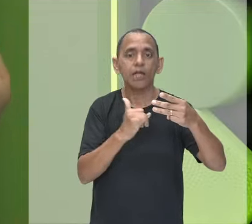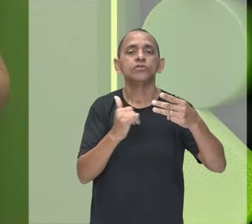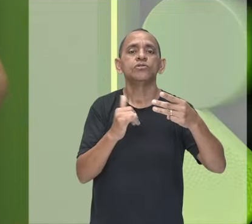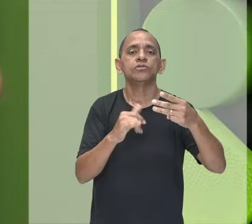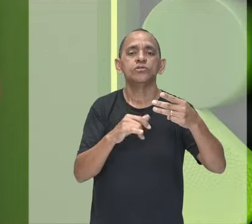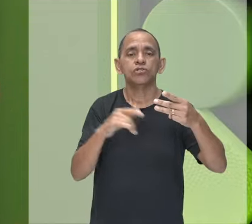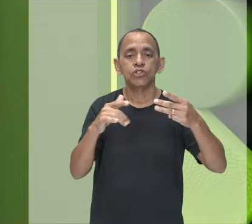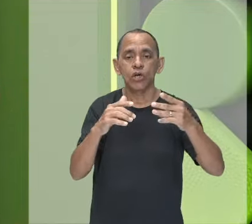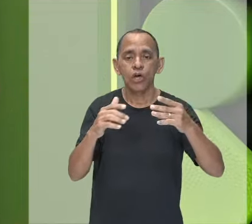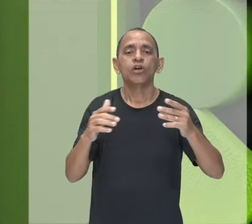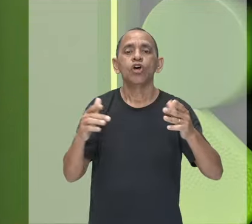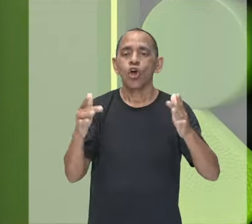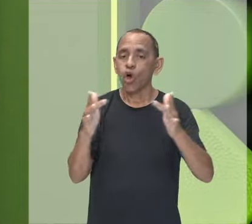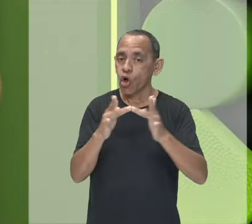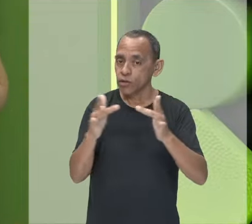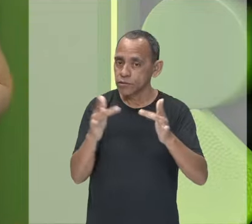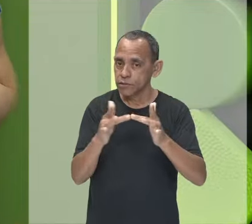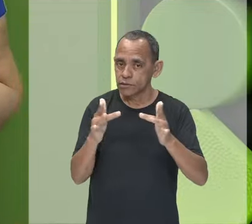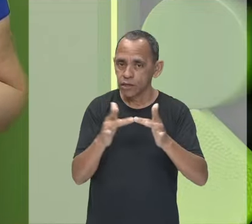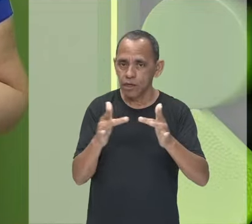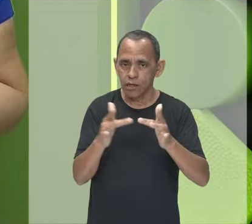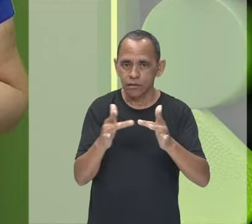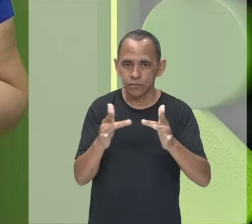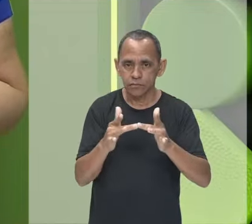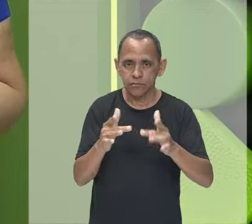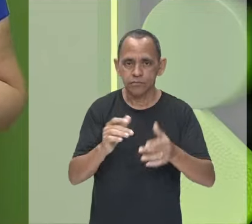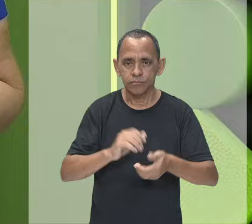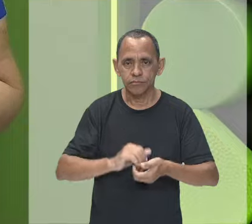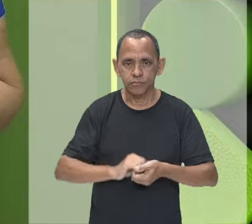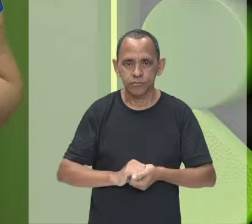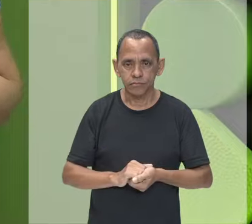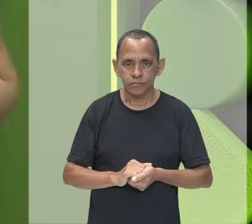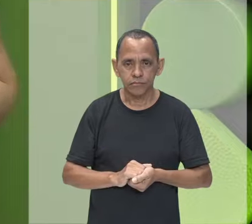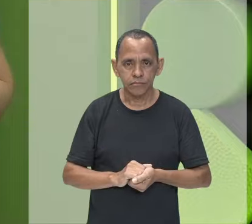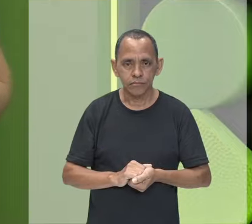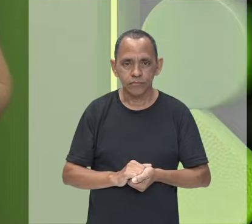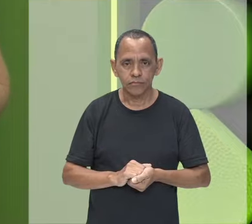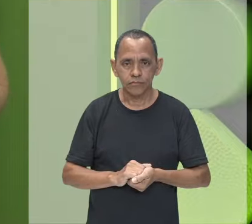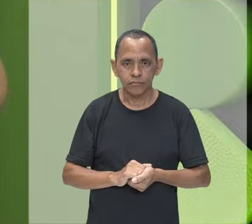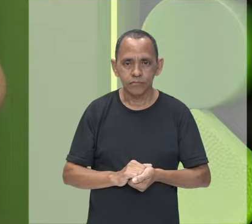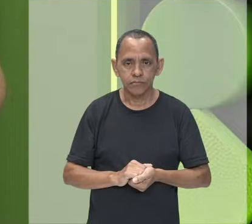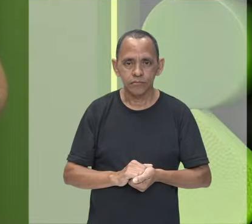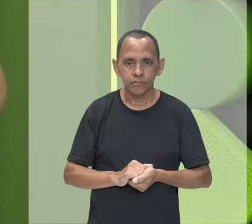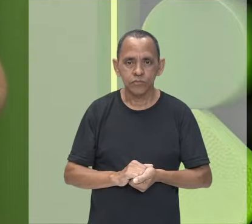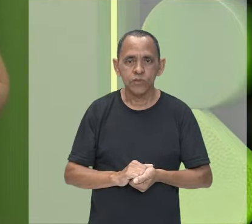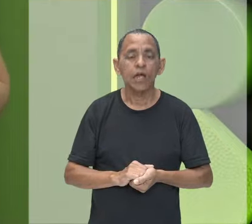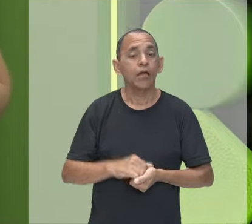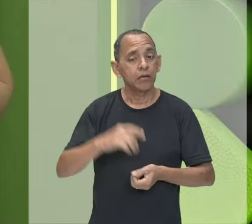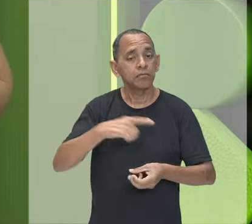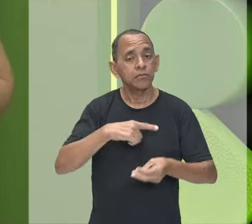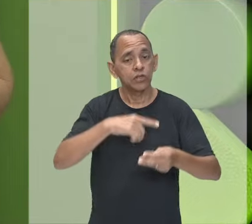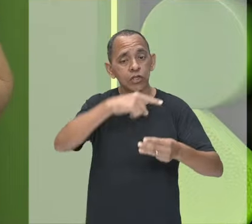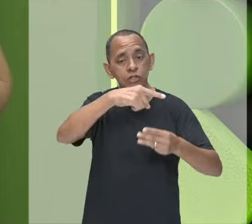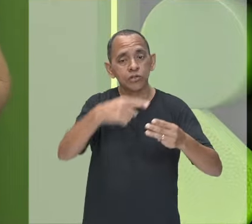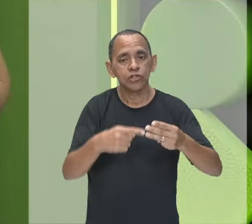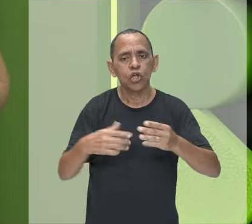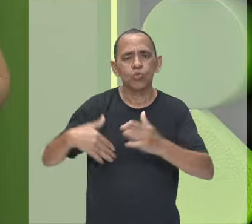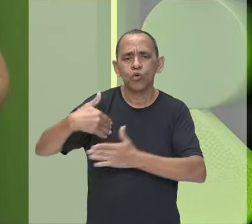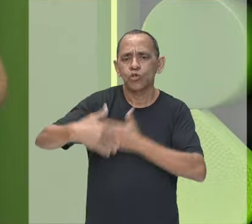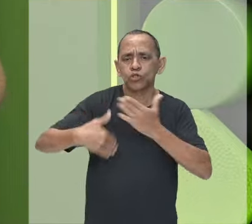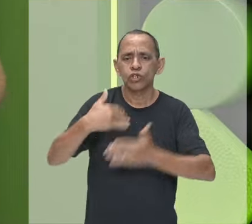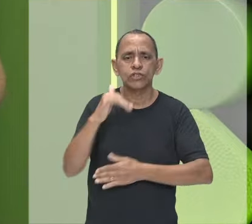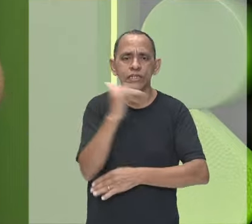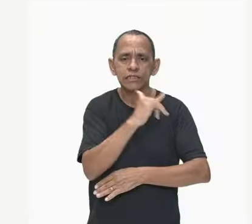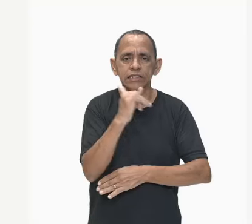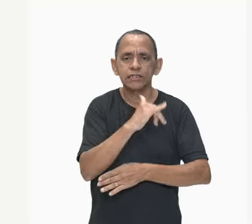de quem? Do contato. Então, fica comigo aí para você perceber que existem três tipos de processos de eletrização.